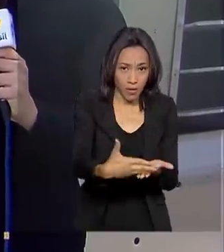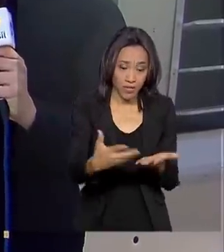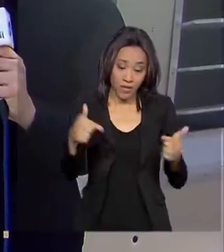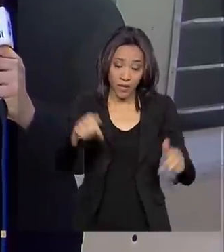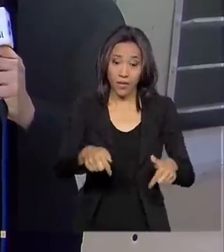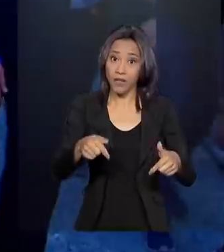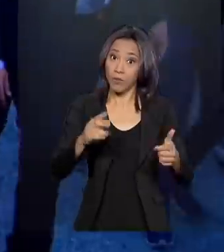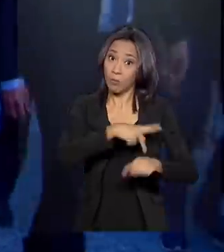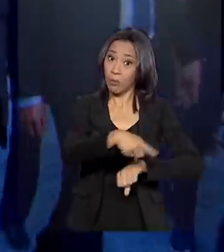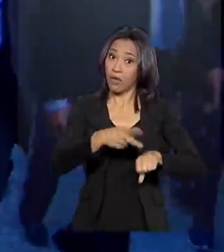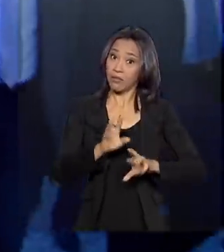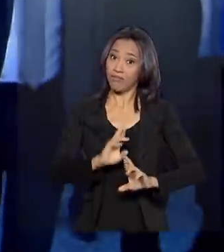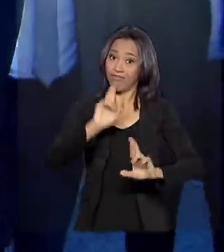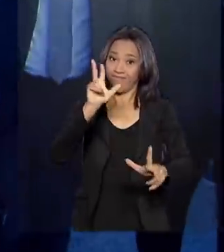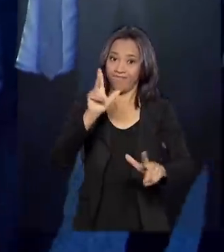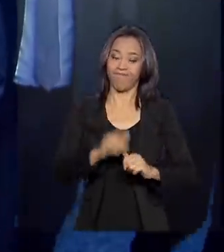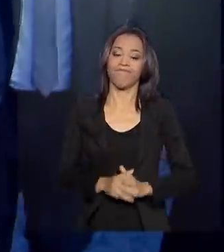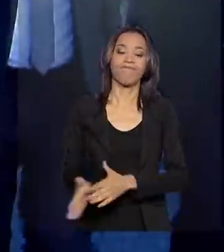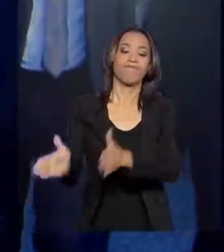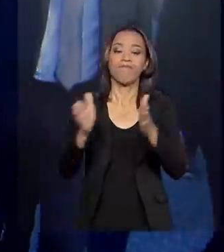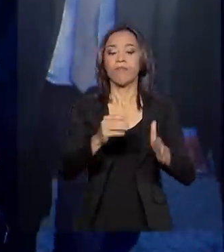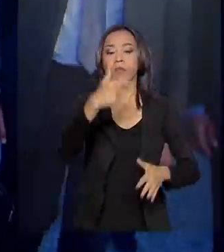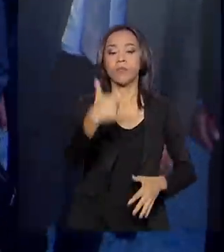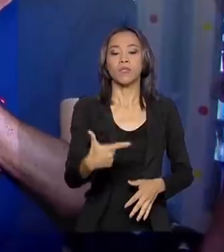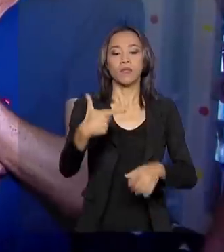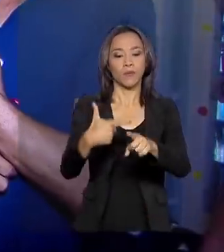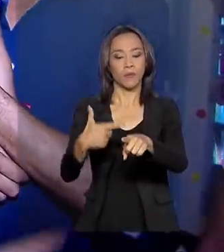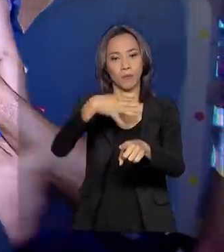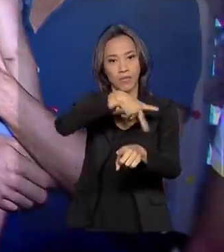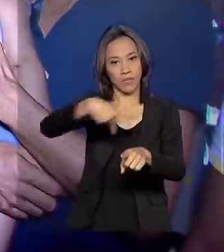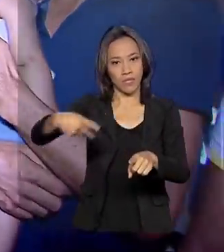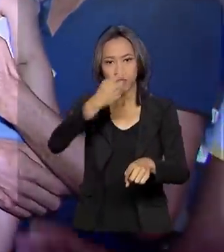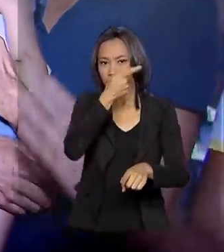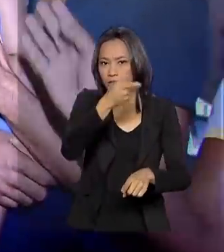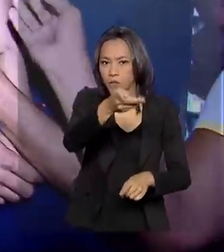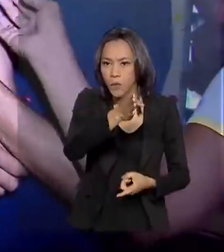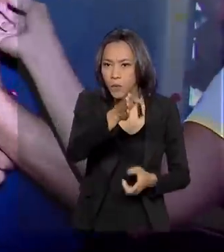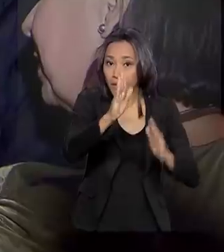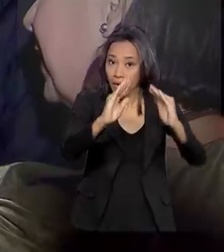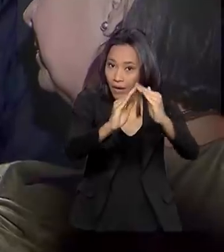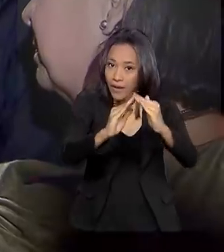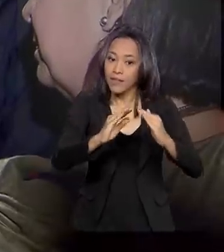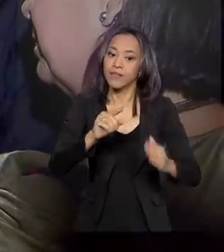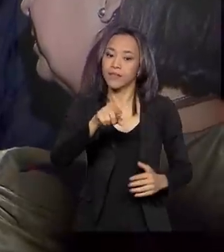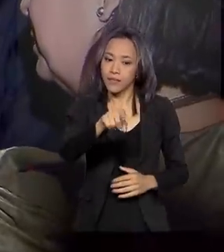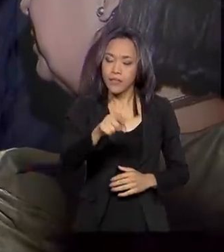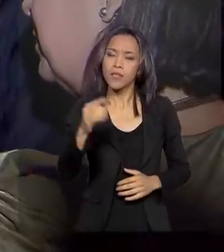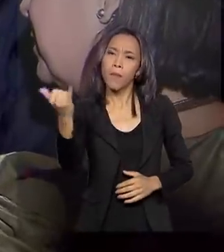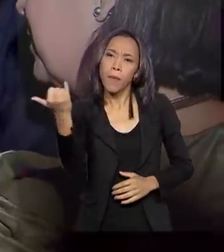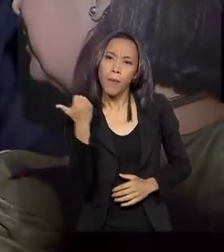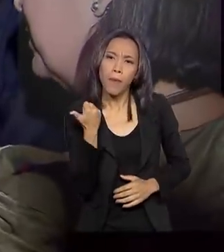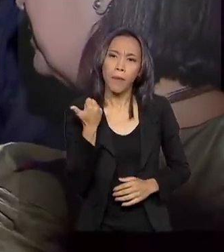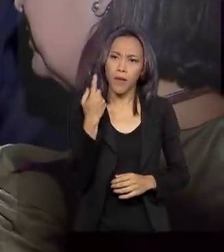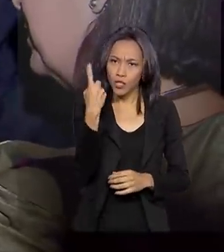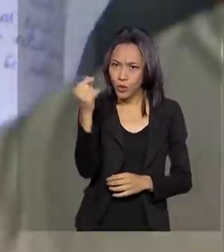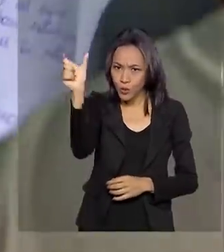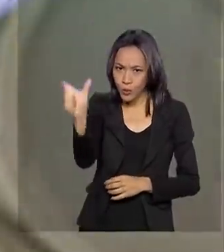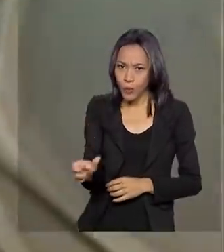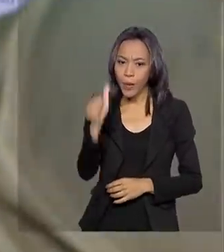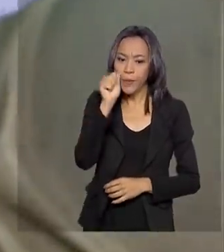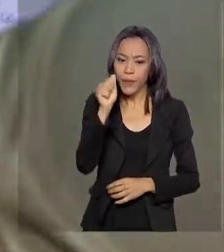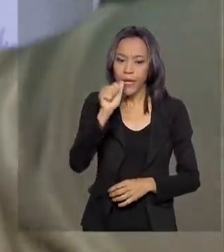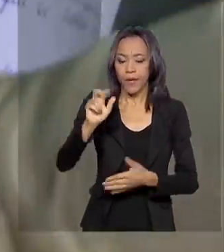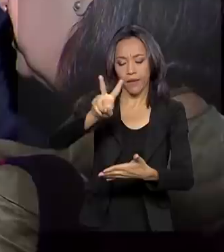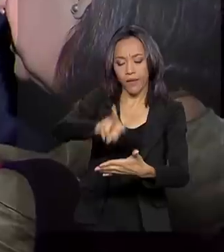país estrangeiro. O vice-presidente caminhou pelas ruas e visitou uma das casas. Ouviu as palavras de uma venezuelana